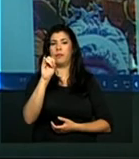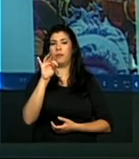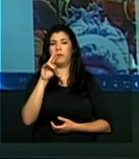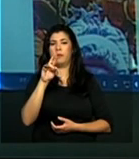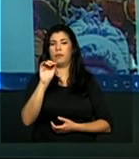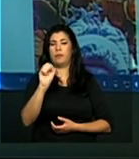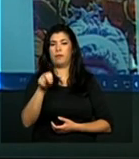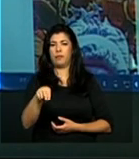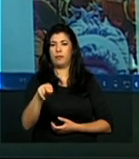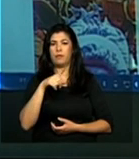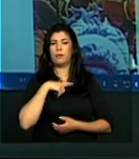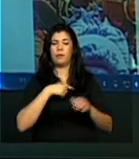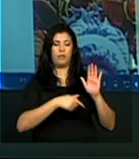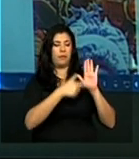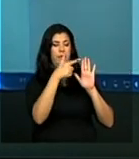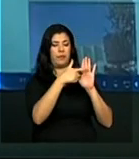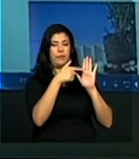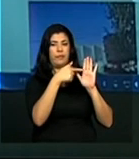Terra em Trance. Segundo.